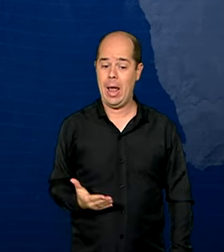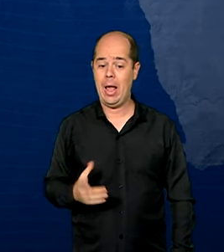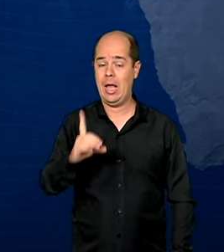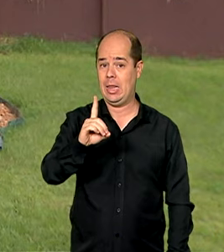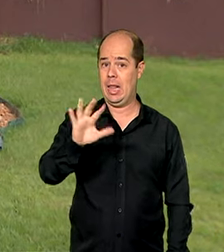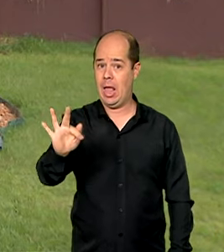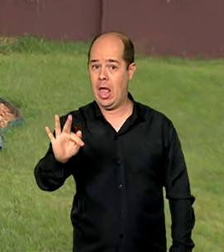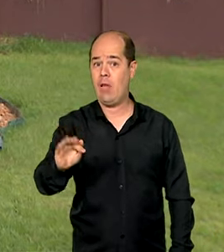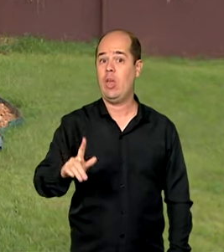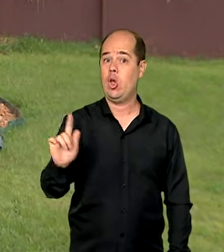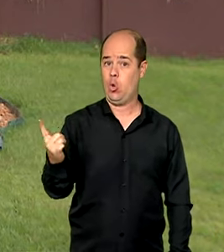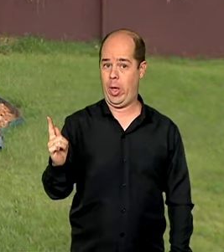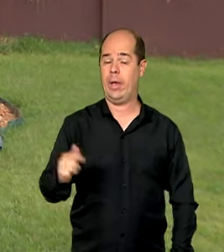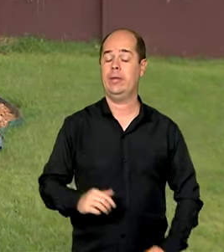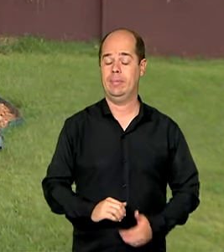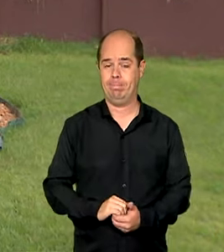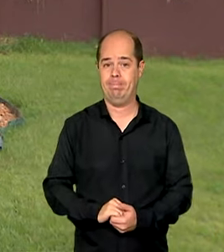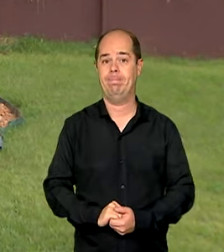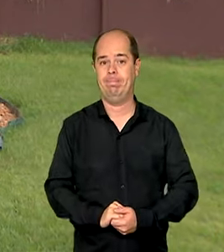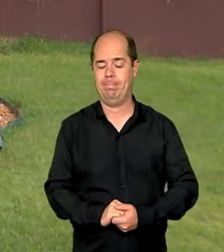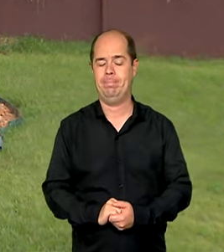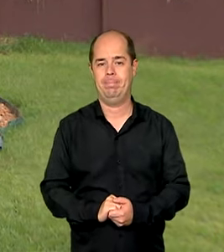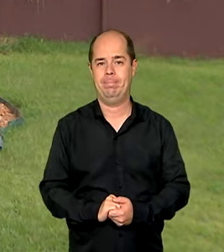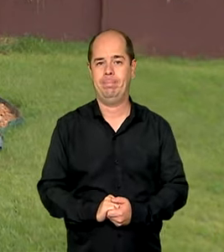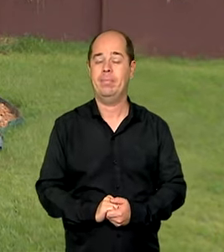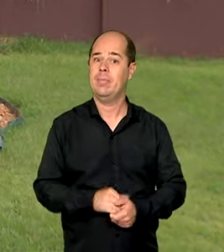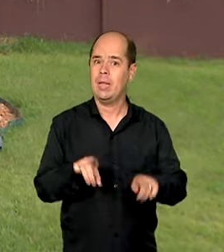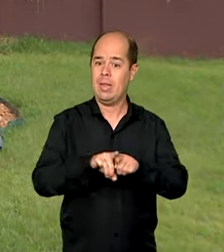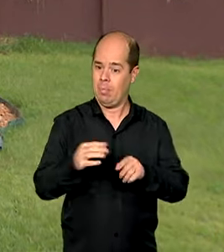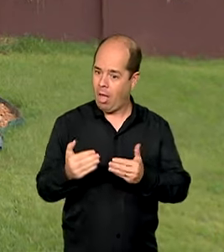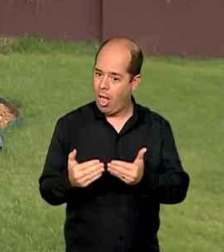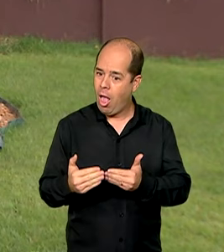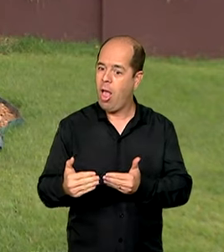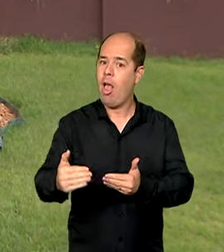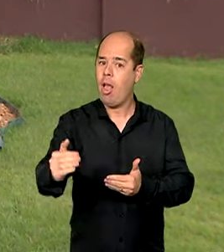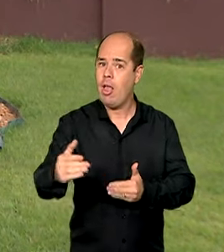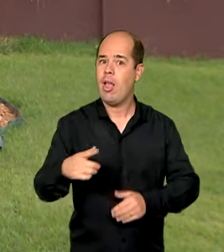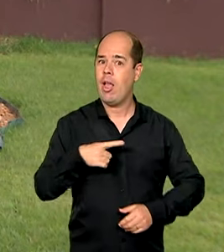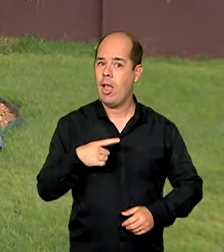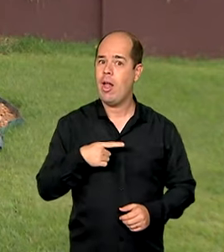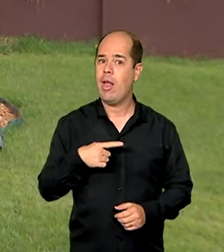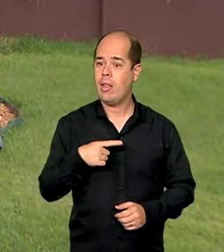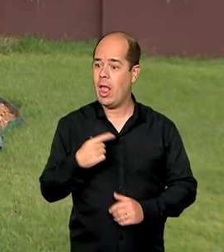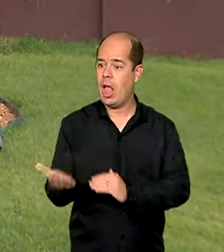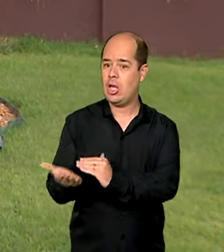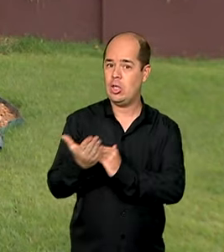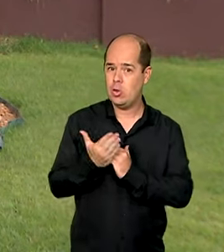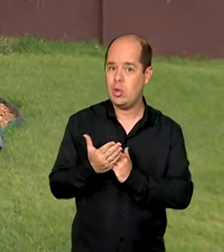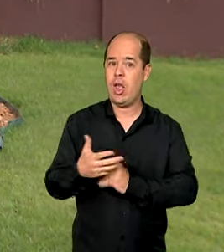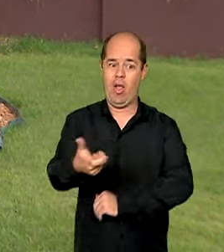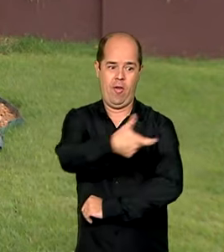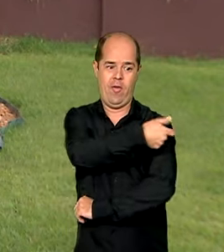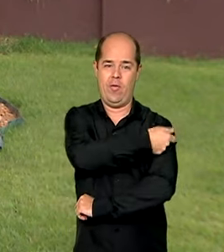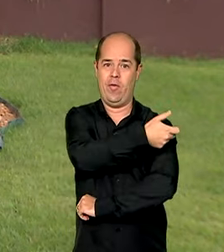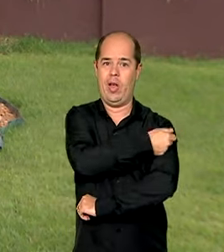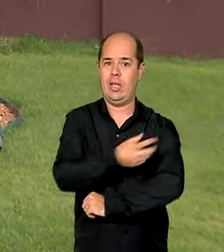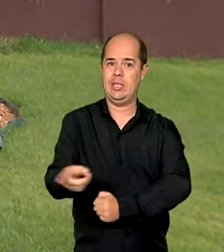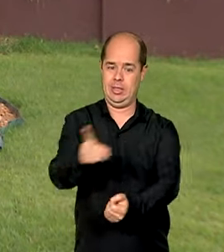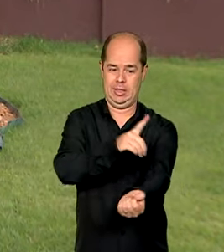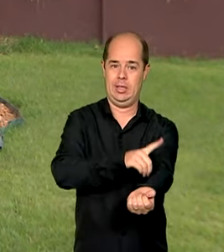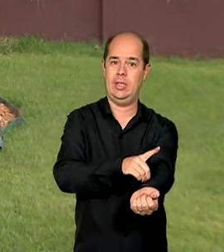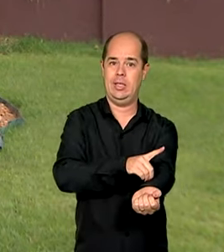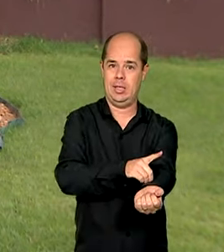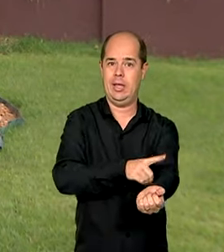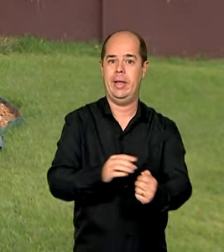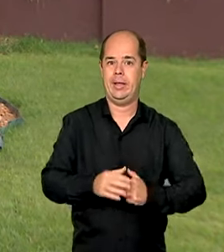Goiás. E o combate à dengue deve ganhar em breve mais um aliado. É a vacina Qdenga, que já tem parecer inicial favorável